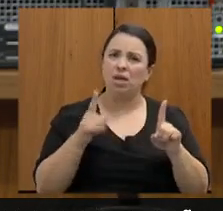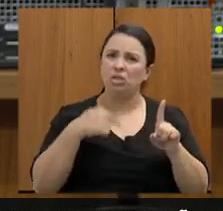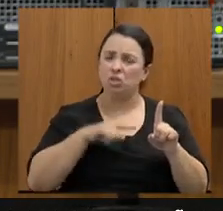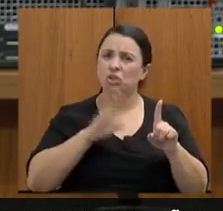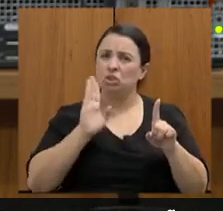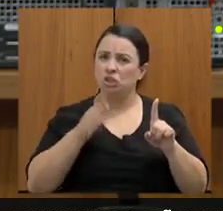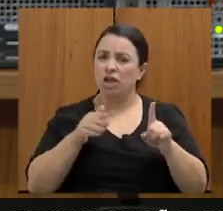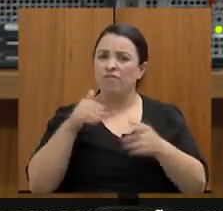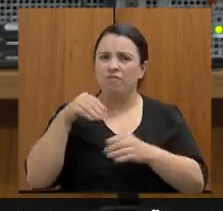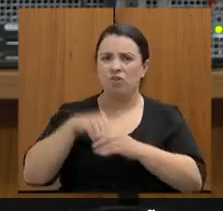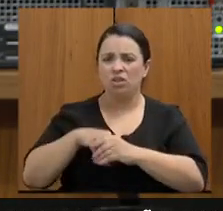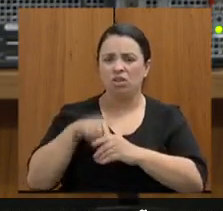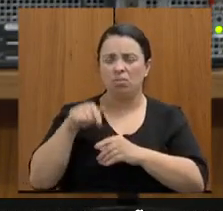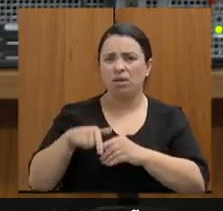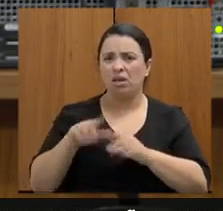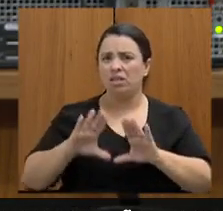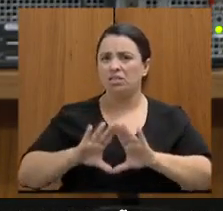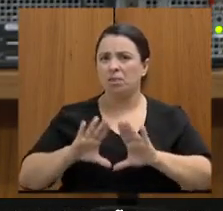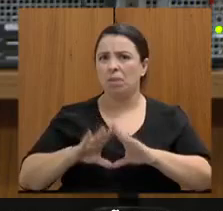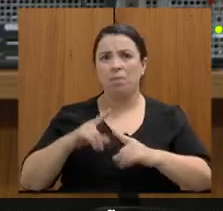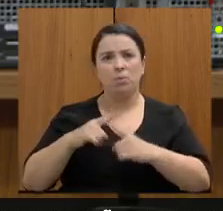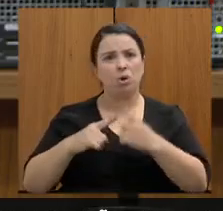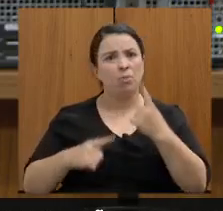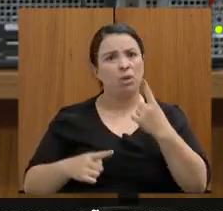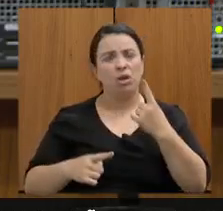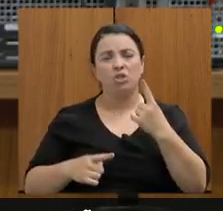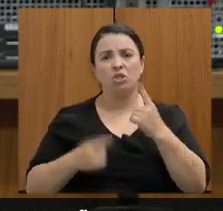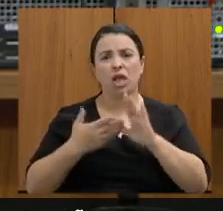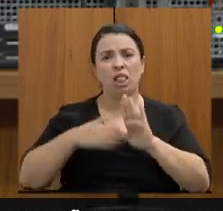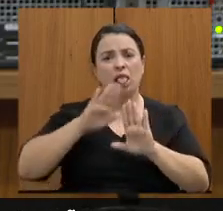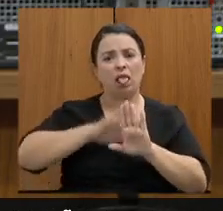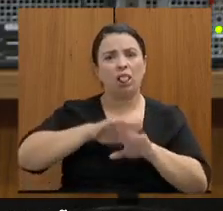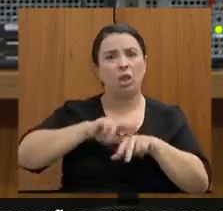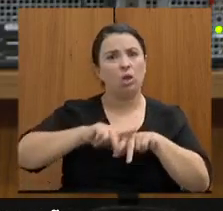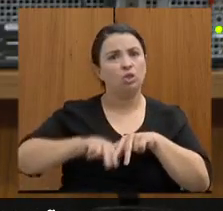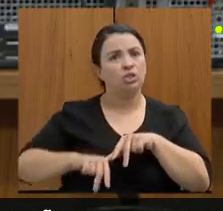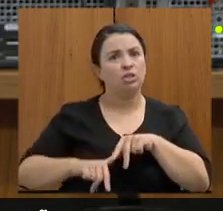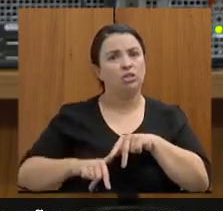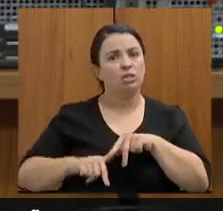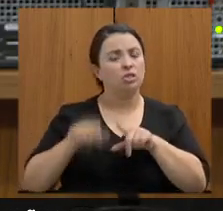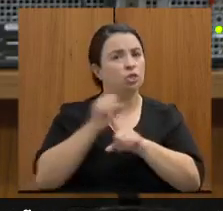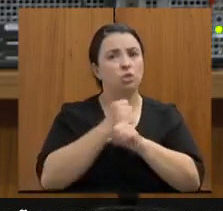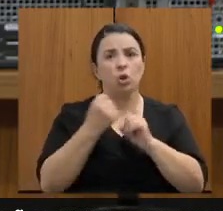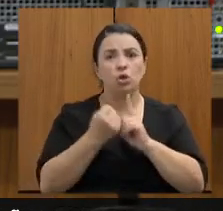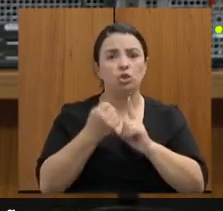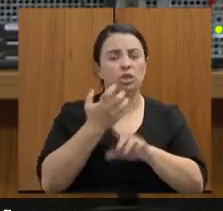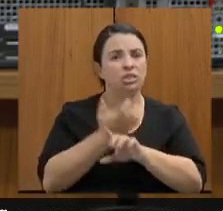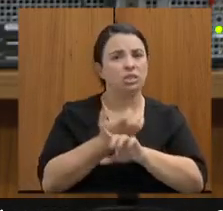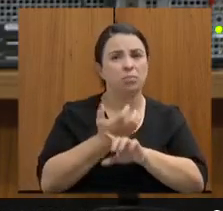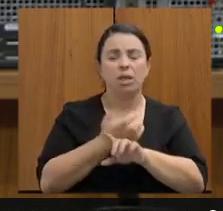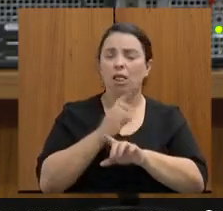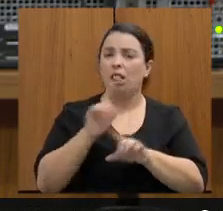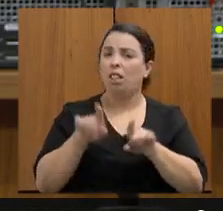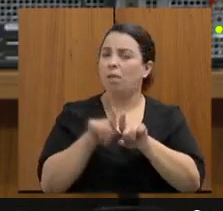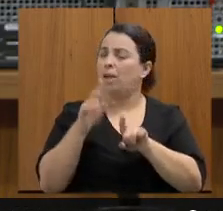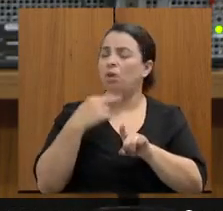de gênero aqui nessa casa em todos os planos então nem sociologia poderia ser tratado sobre isso enfim